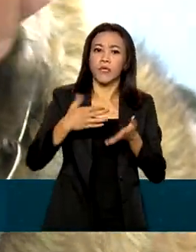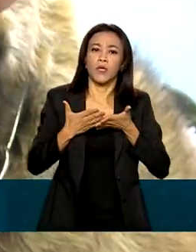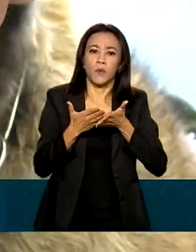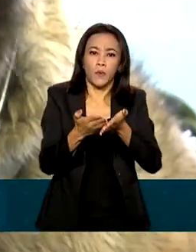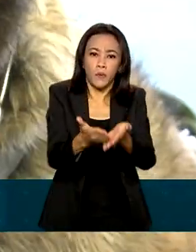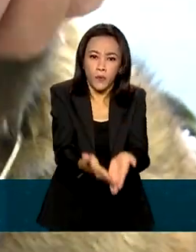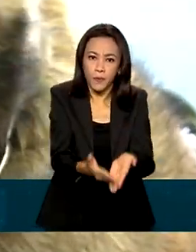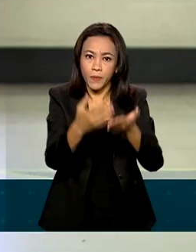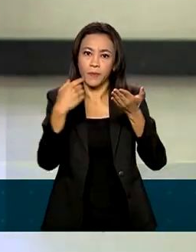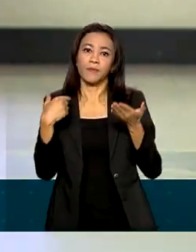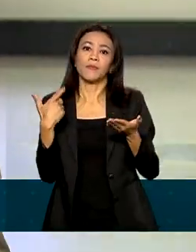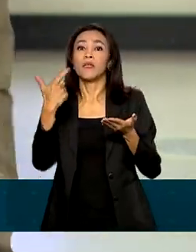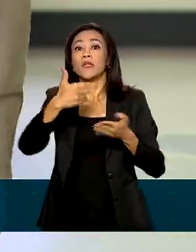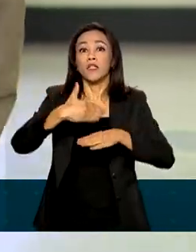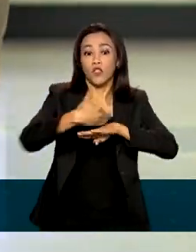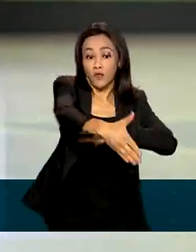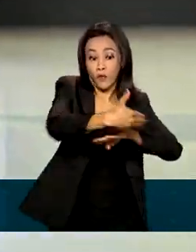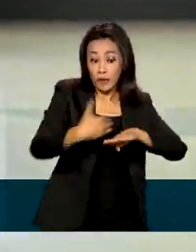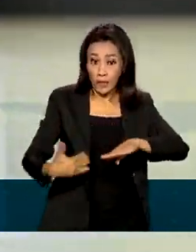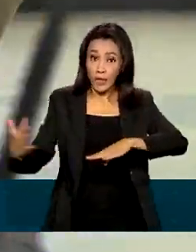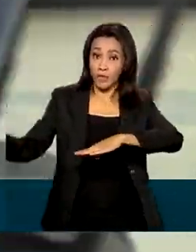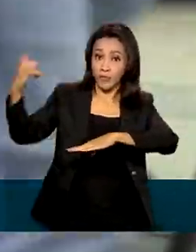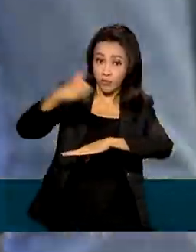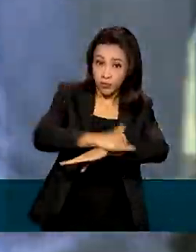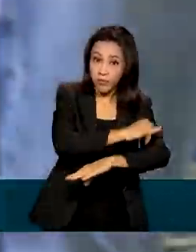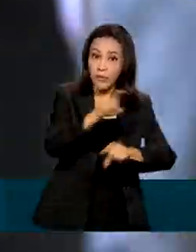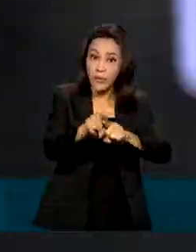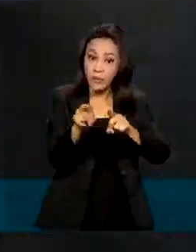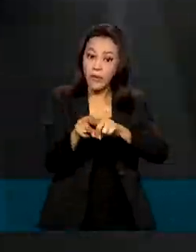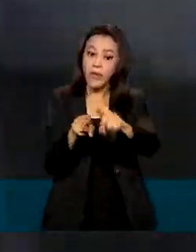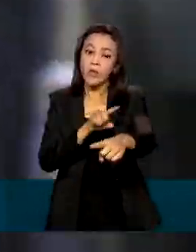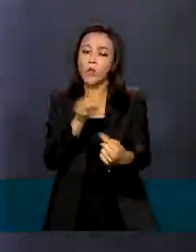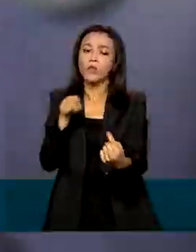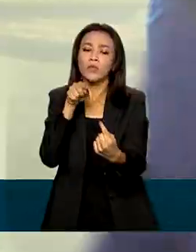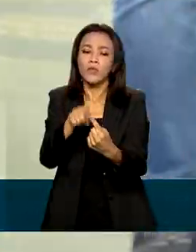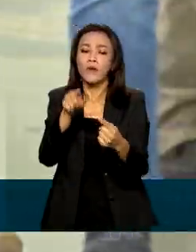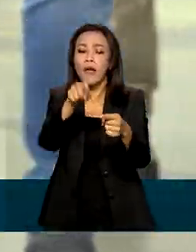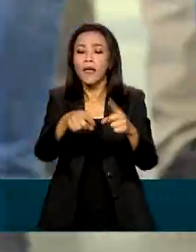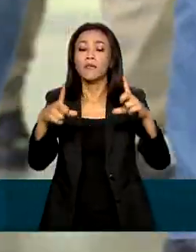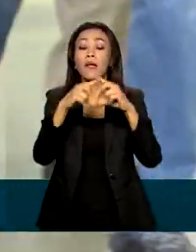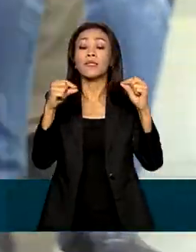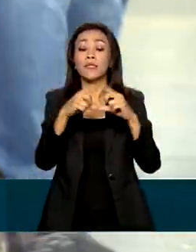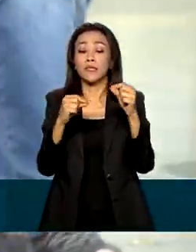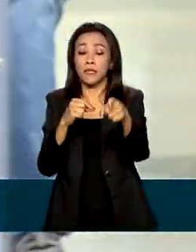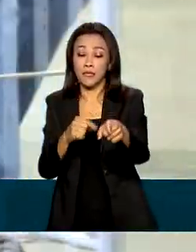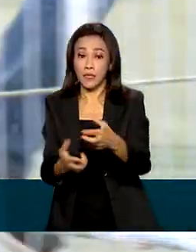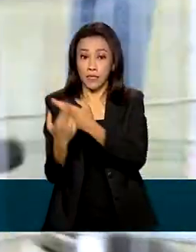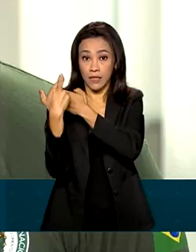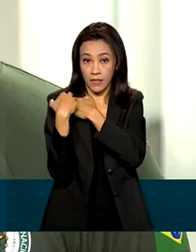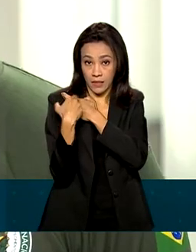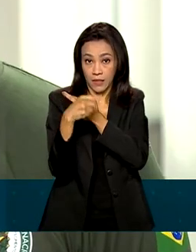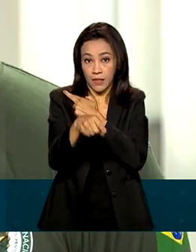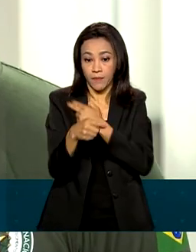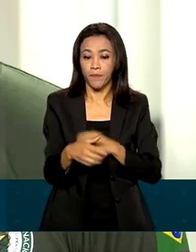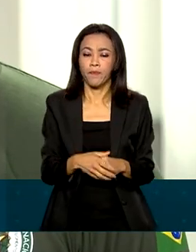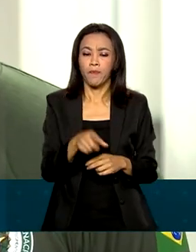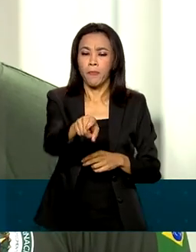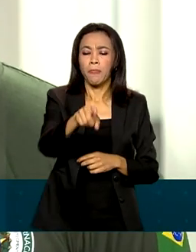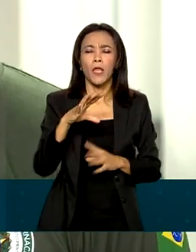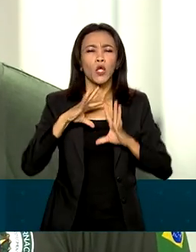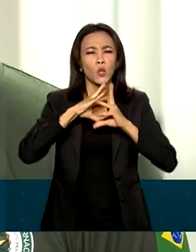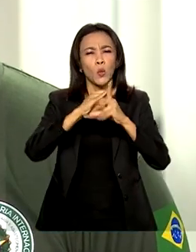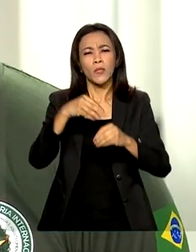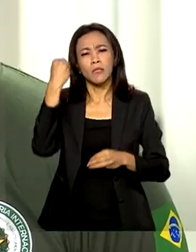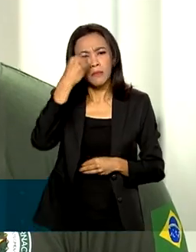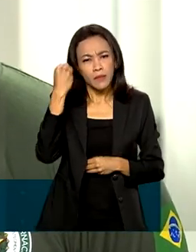e postos de fronteira. O local de trabalho dela é o Aeroporto Internacional de Brasília. Todas as experiências que nós tivemos com o